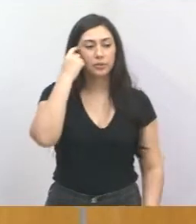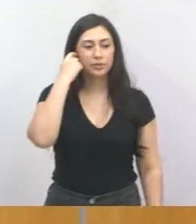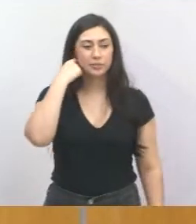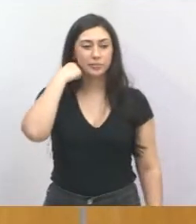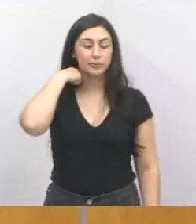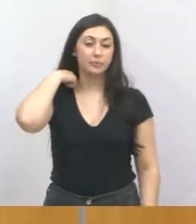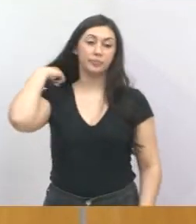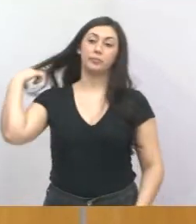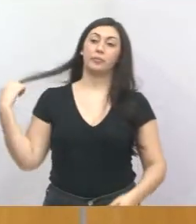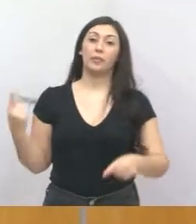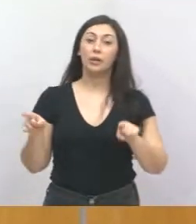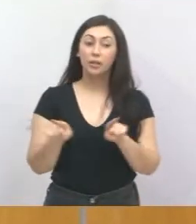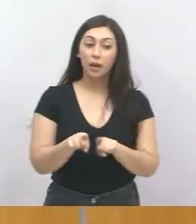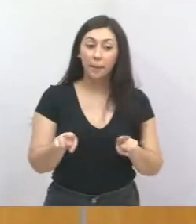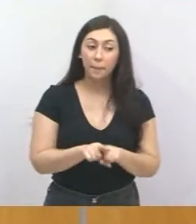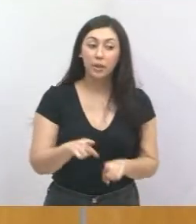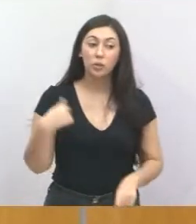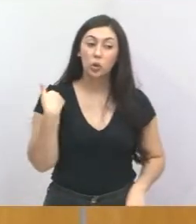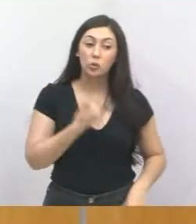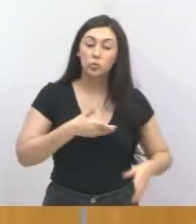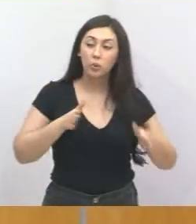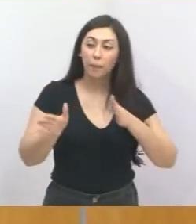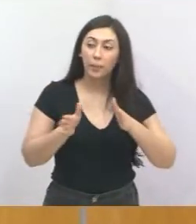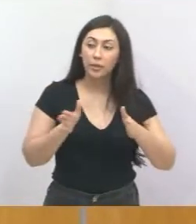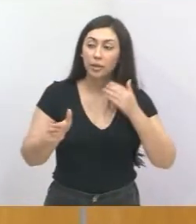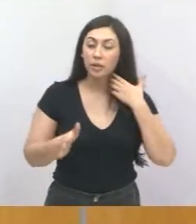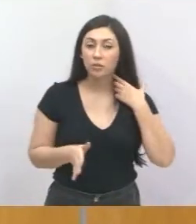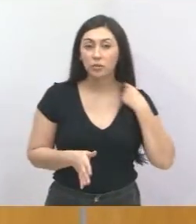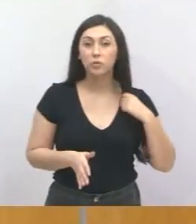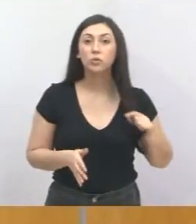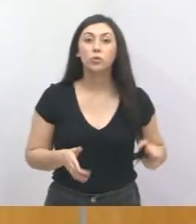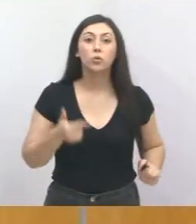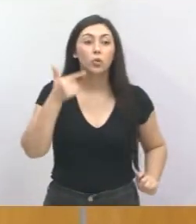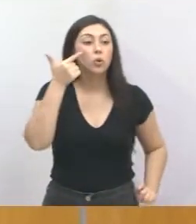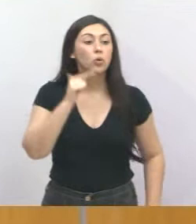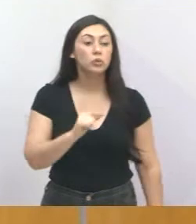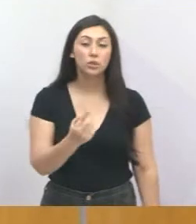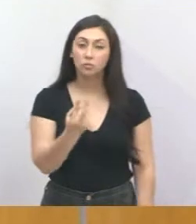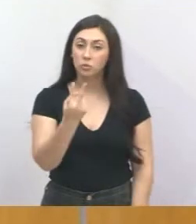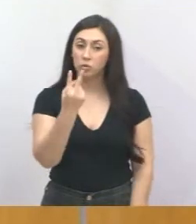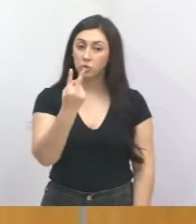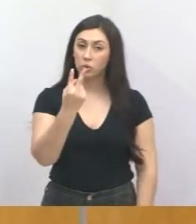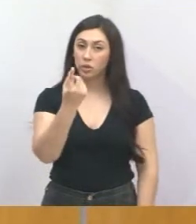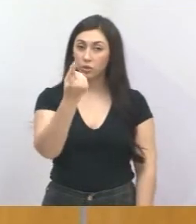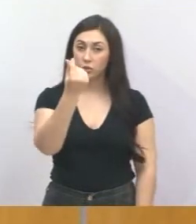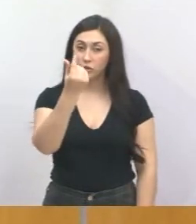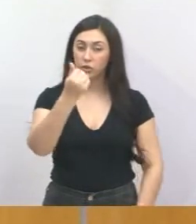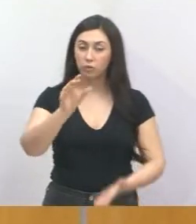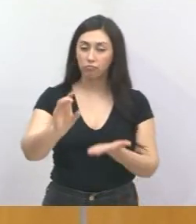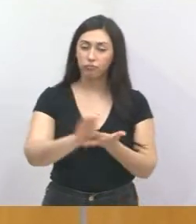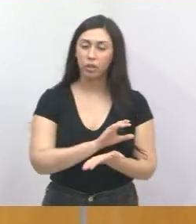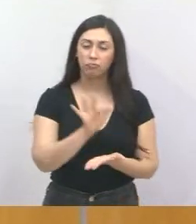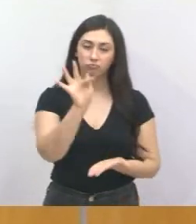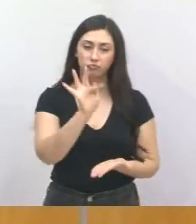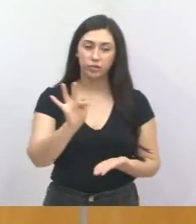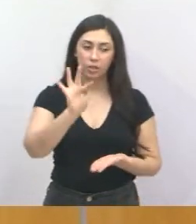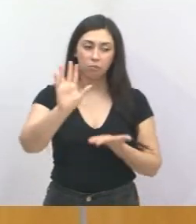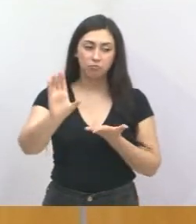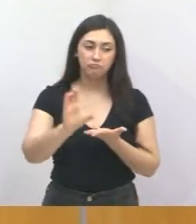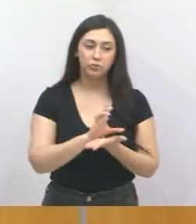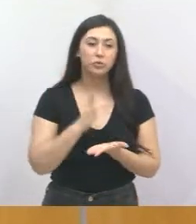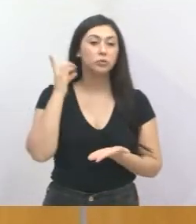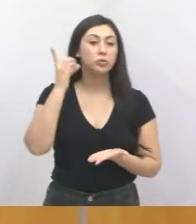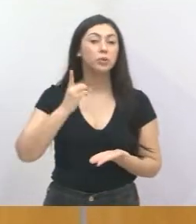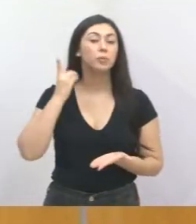Também foi através do nosso mandato que conseguimos duas emendas em verbas federais, através